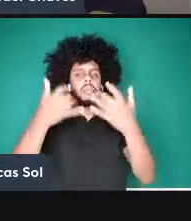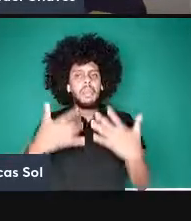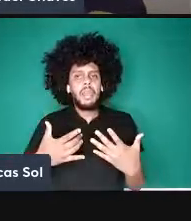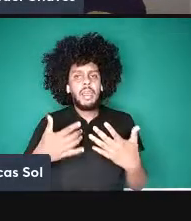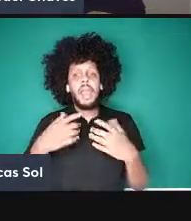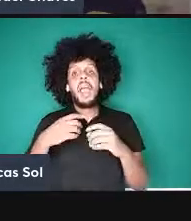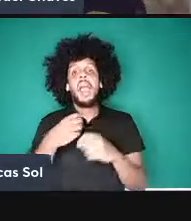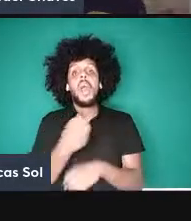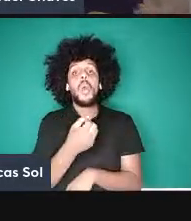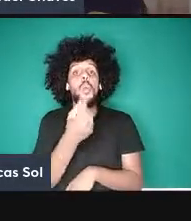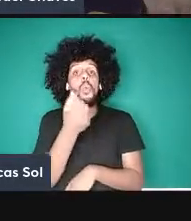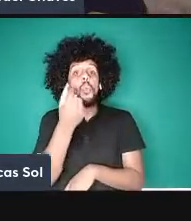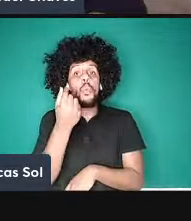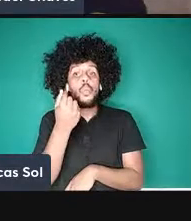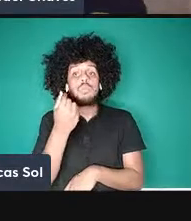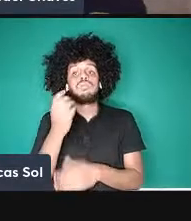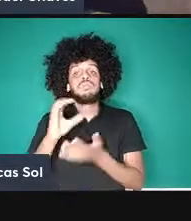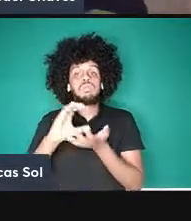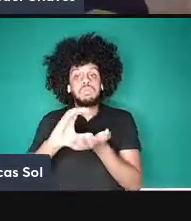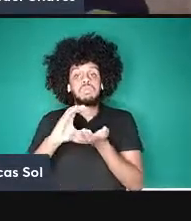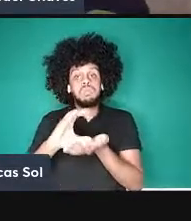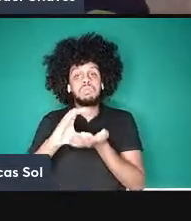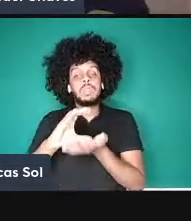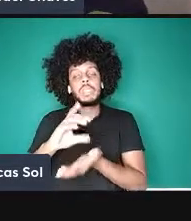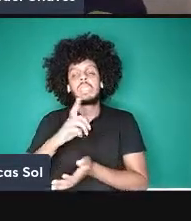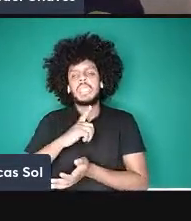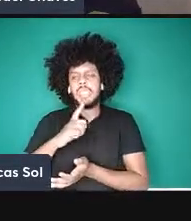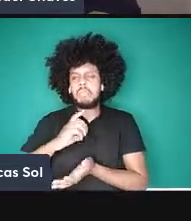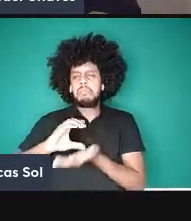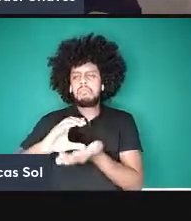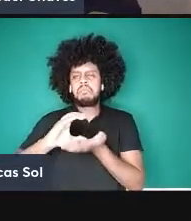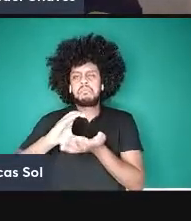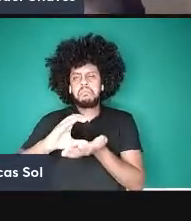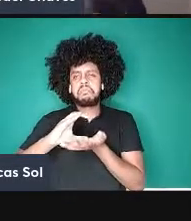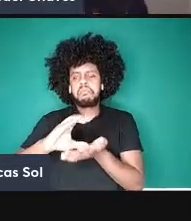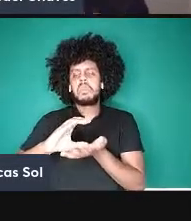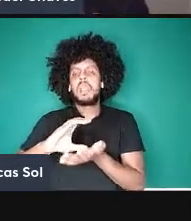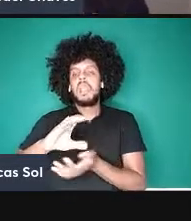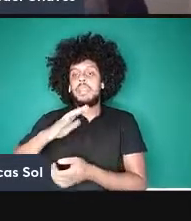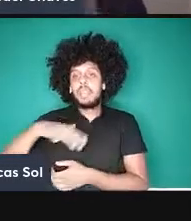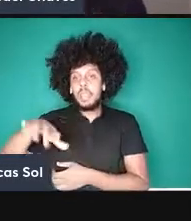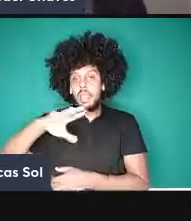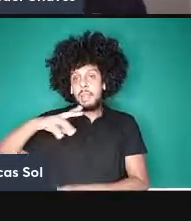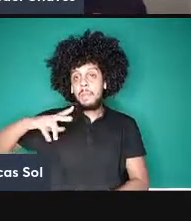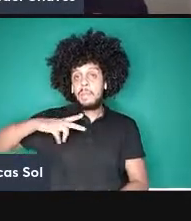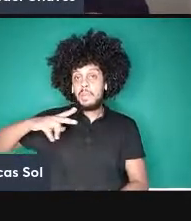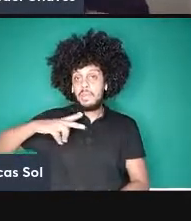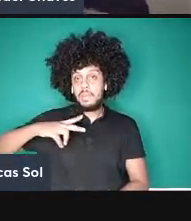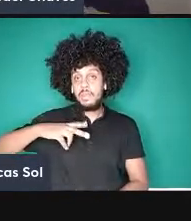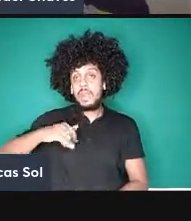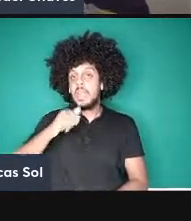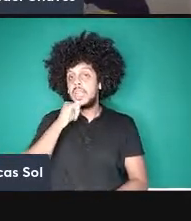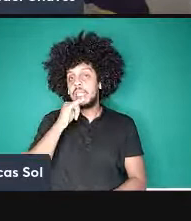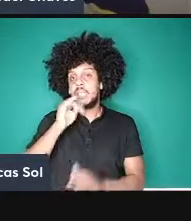mercado a gente tem tido muito investimento do setor privado então gigantes como Google